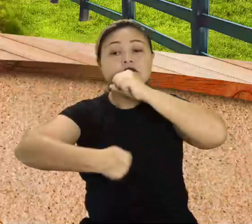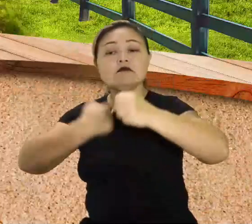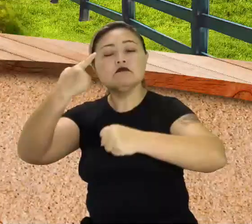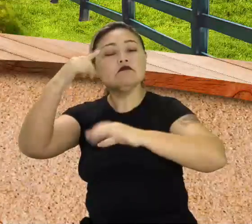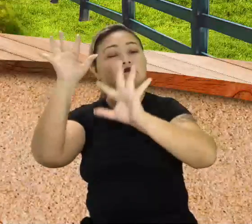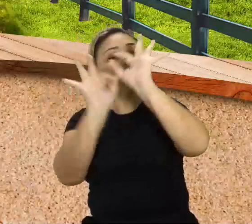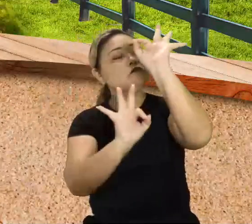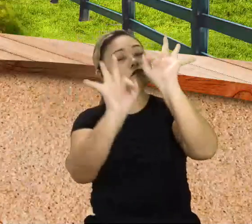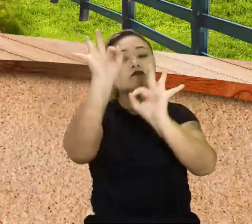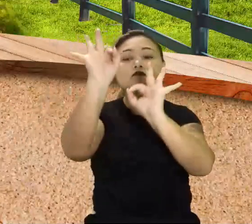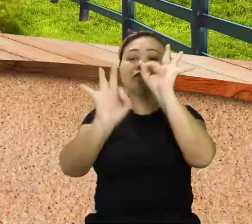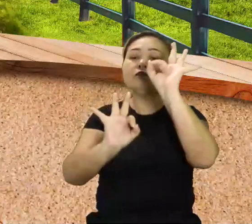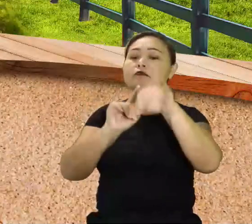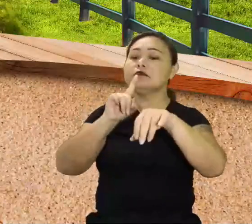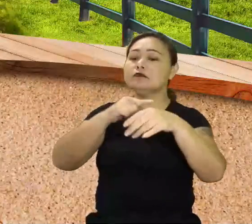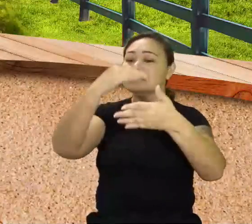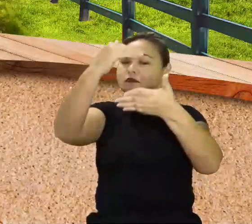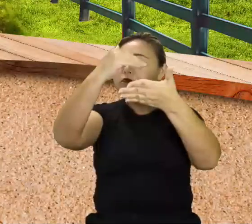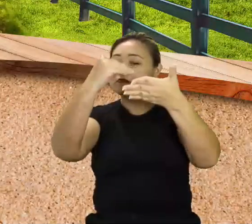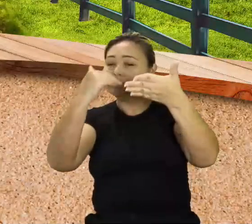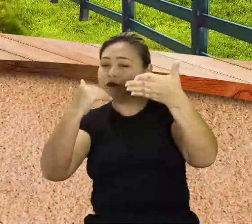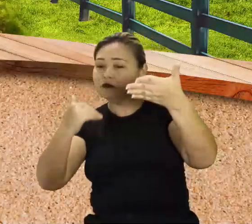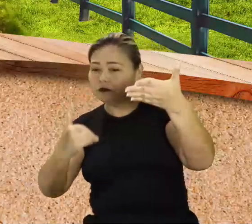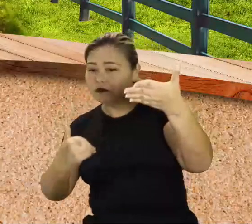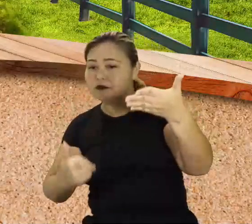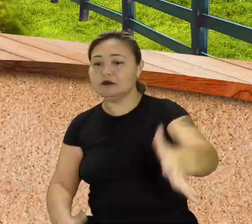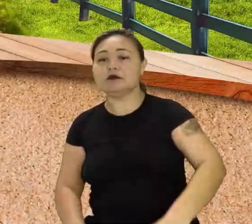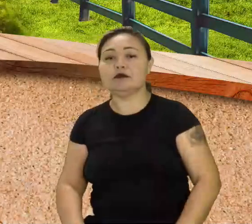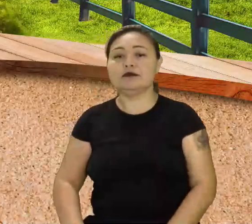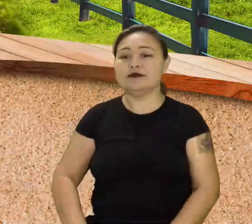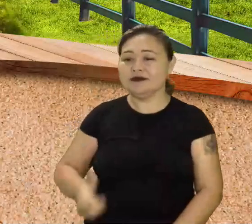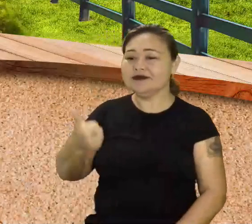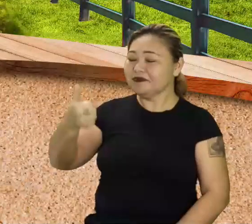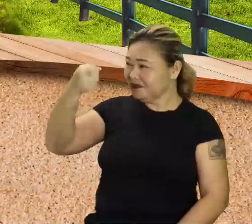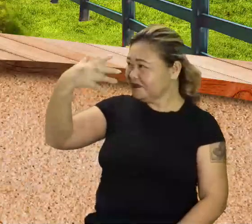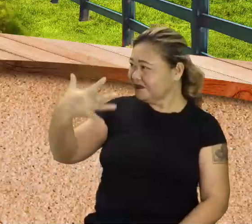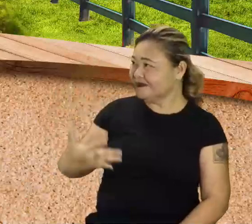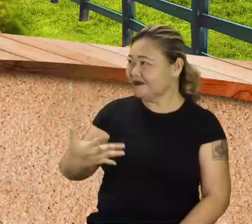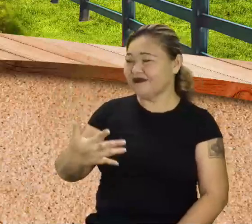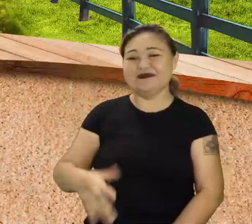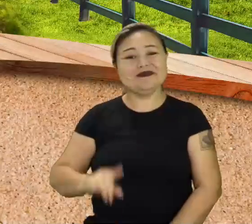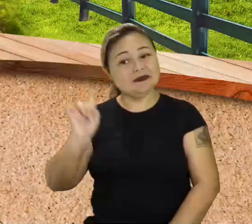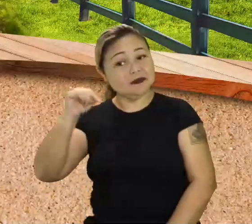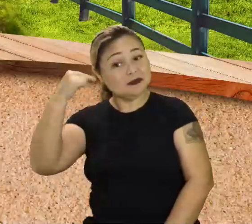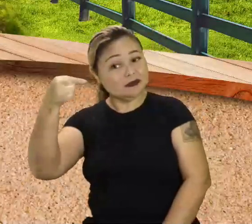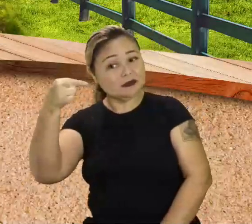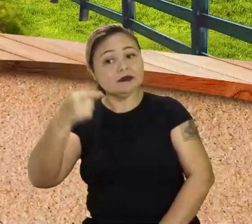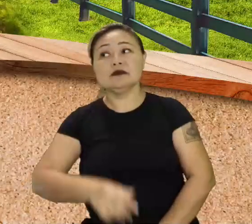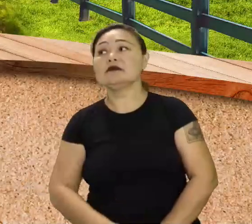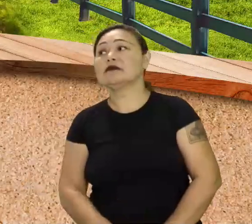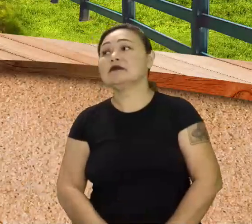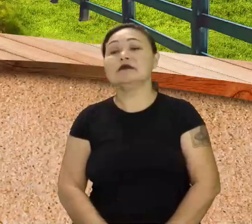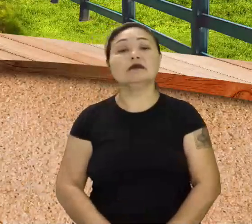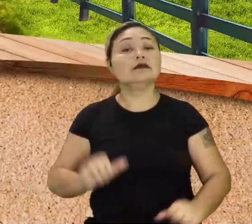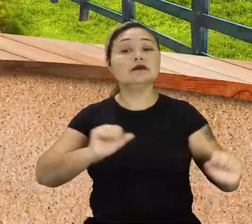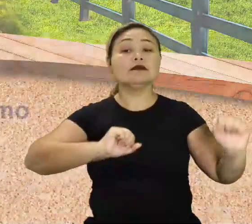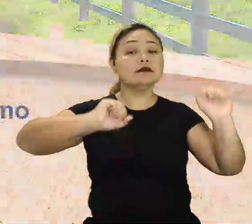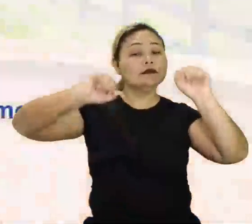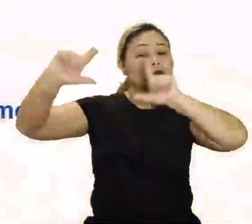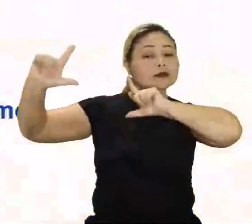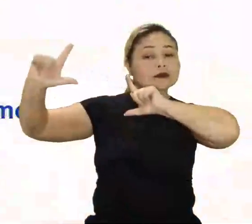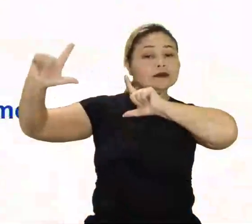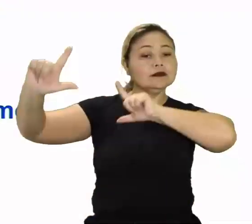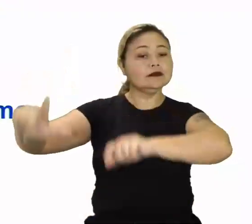planejamento ou um cronograma disso. Ok? Ficou certinho explicado, né? Vamos para a próxima? Na tela, minha